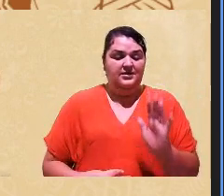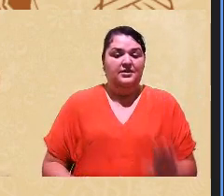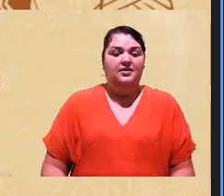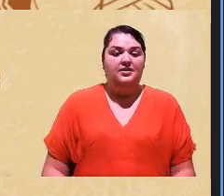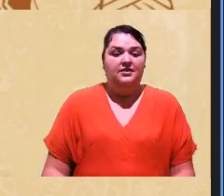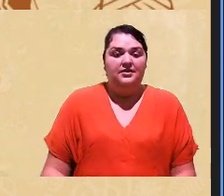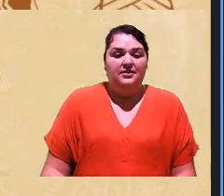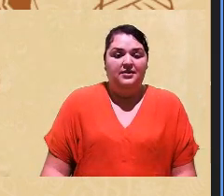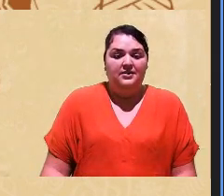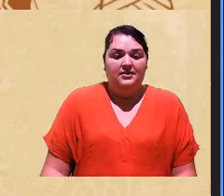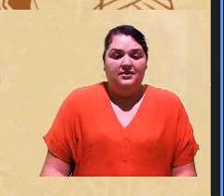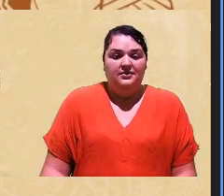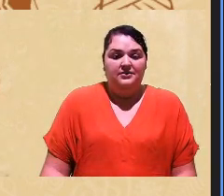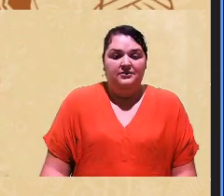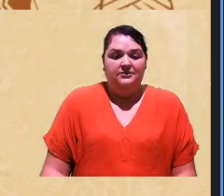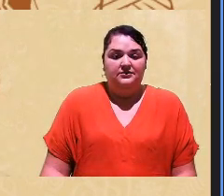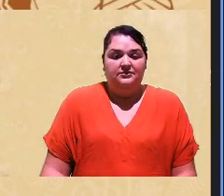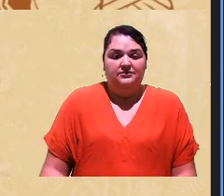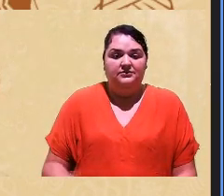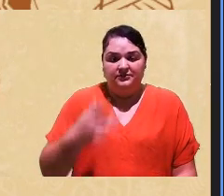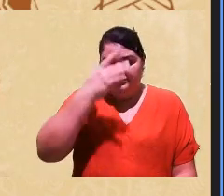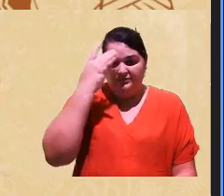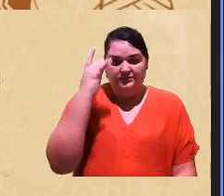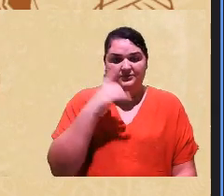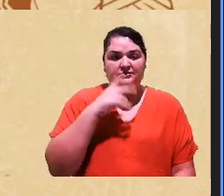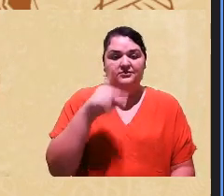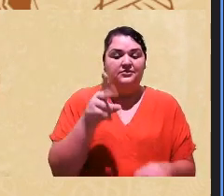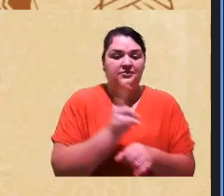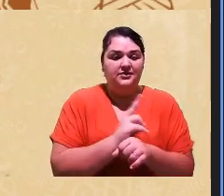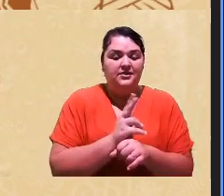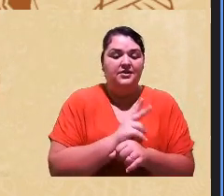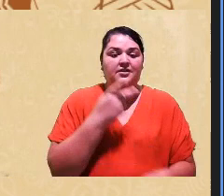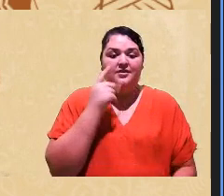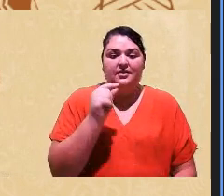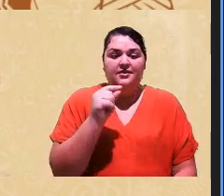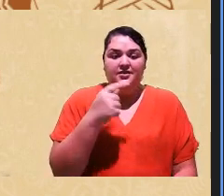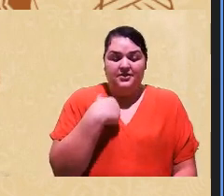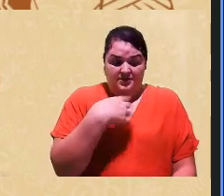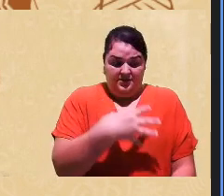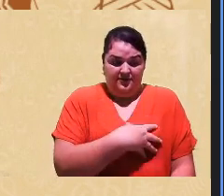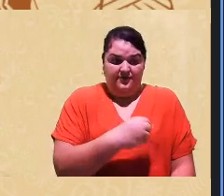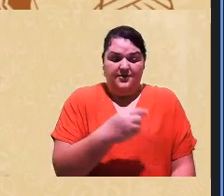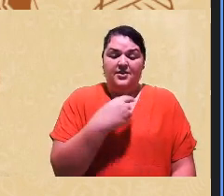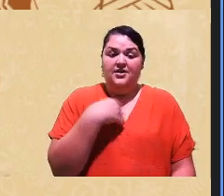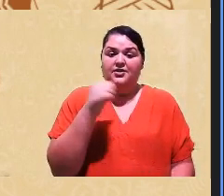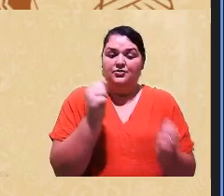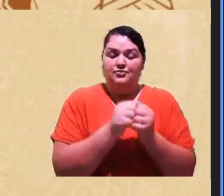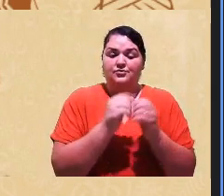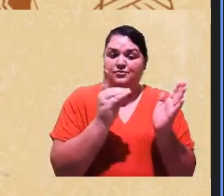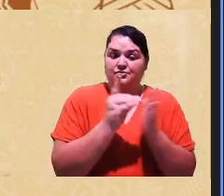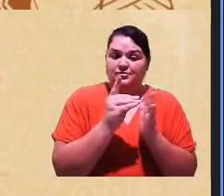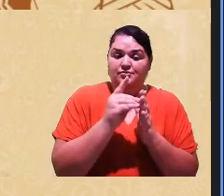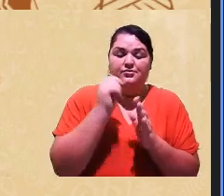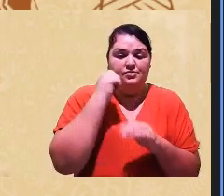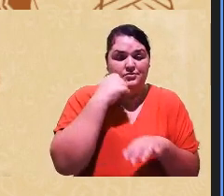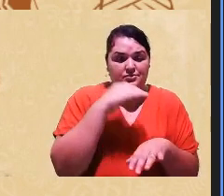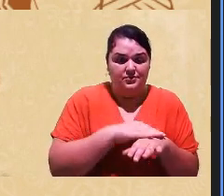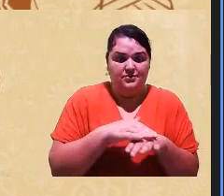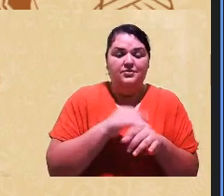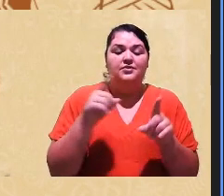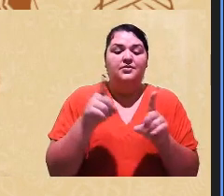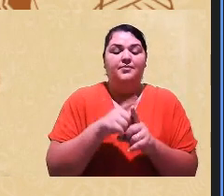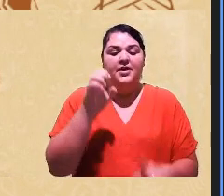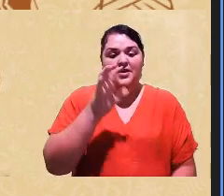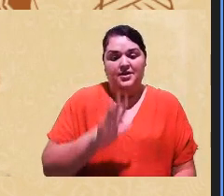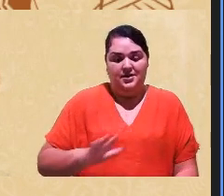uma pessoa identificada como da fiscalização disse sou filha de índia com negro e avô europeu não sei